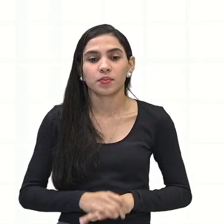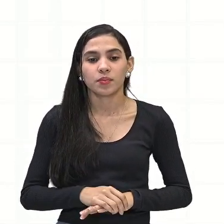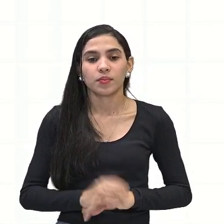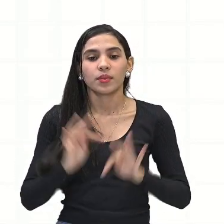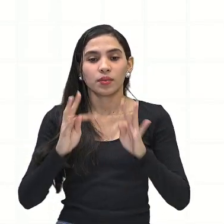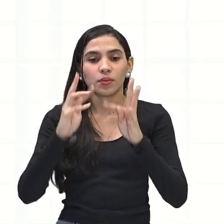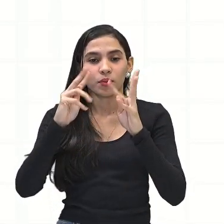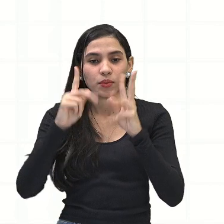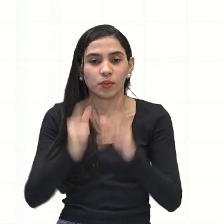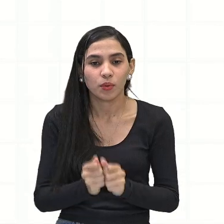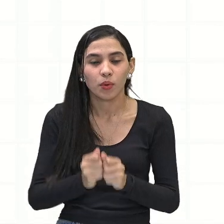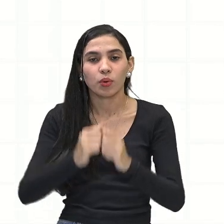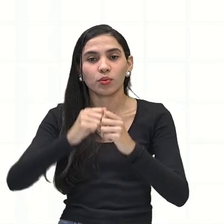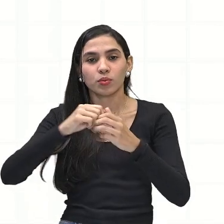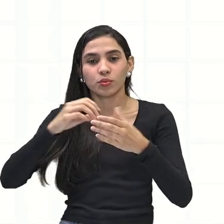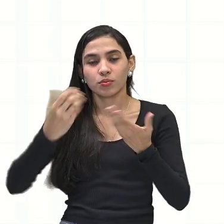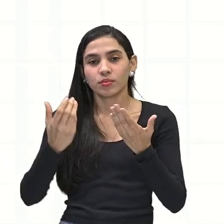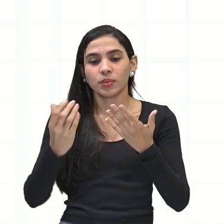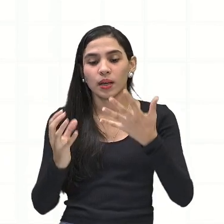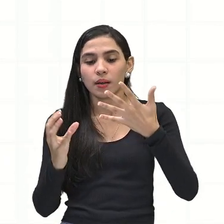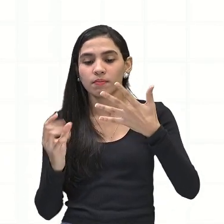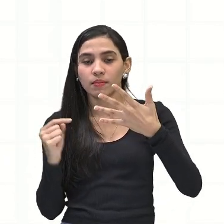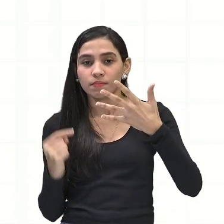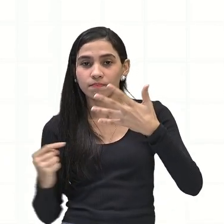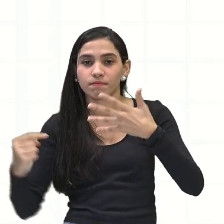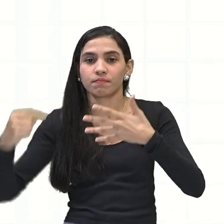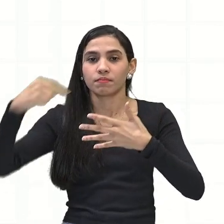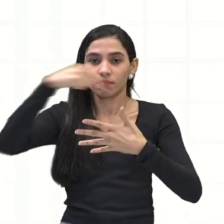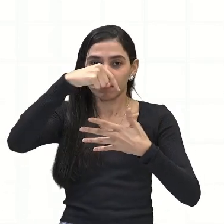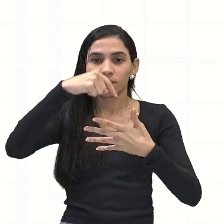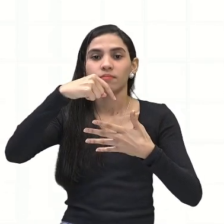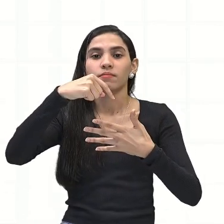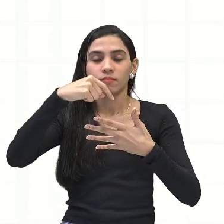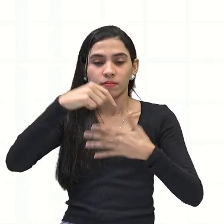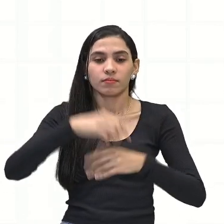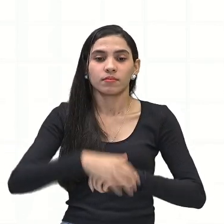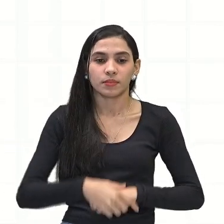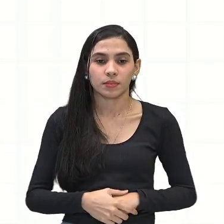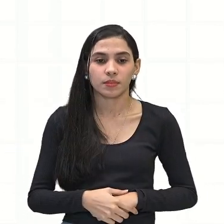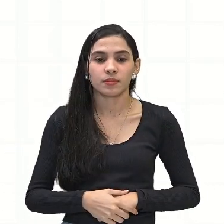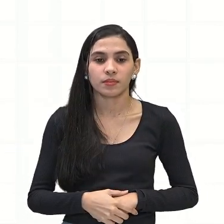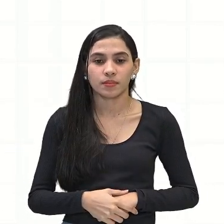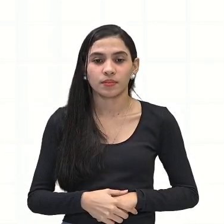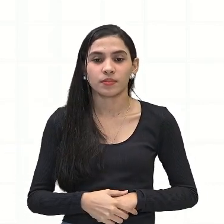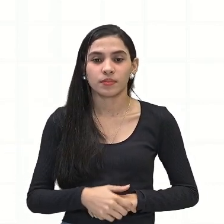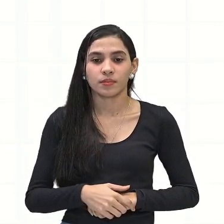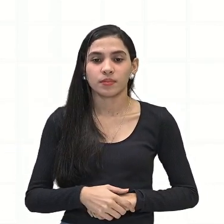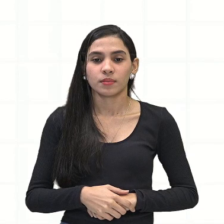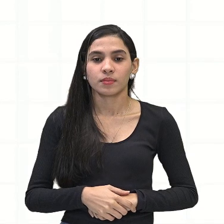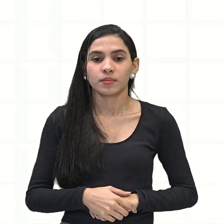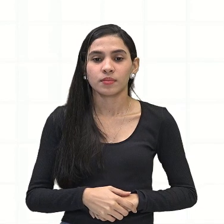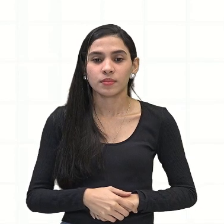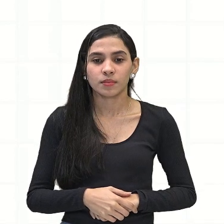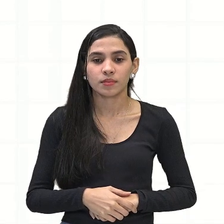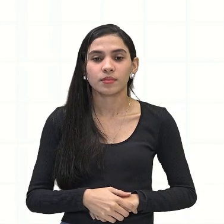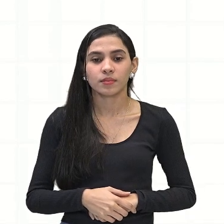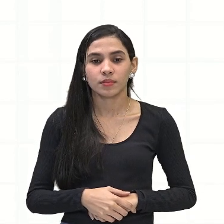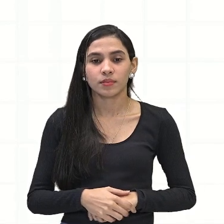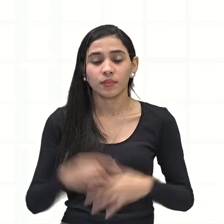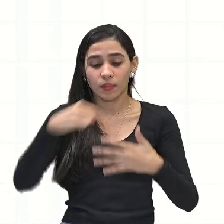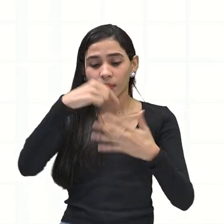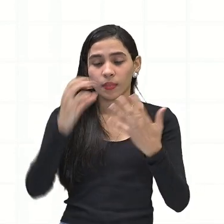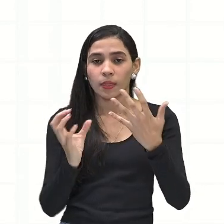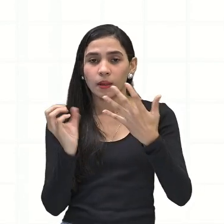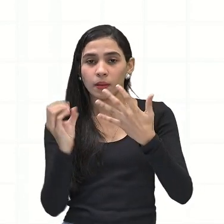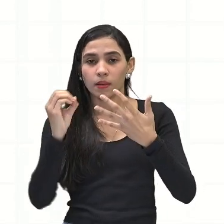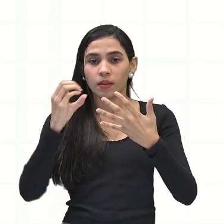parte dessa cadeia alimentar e todos toda essa essa teia alimentar todos